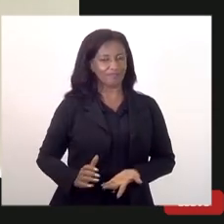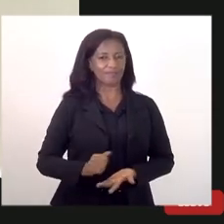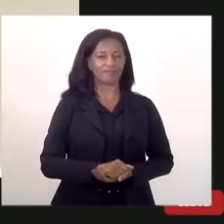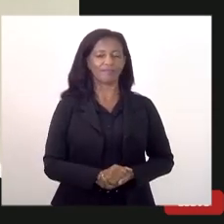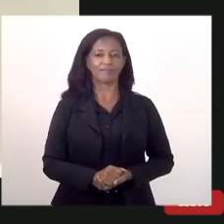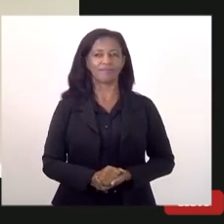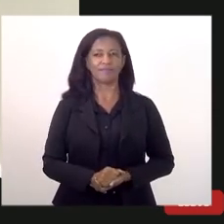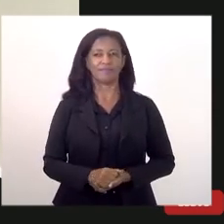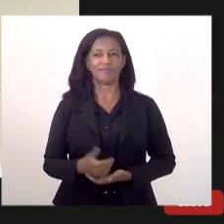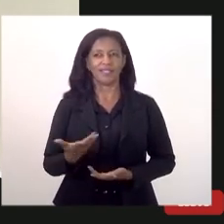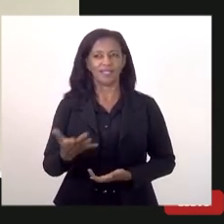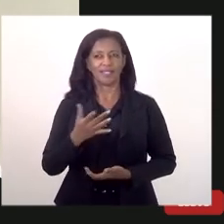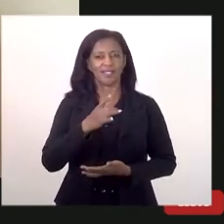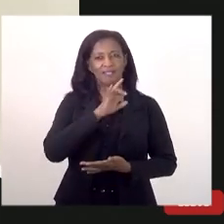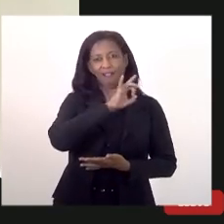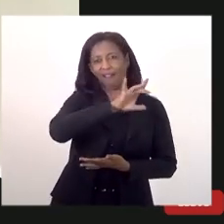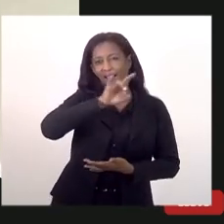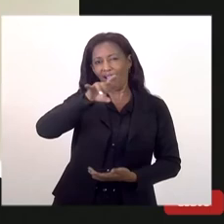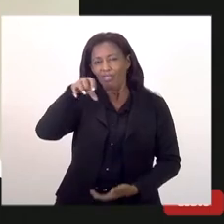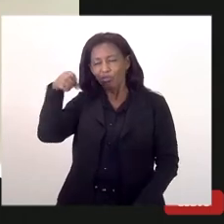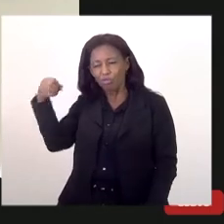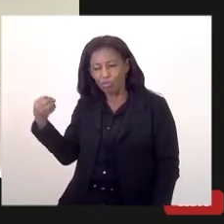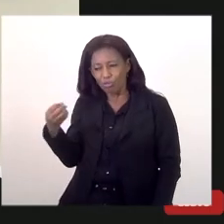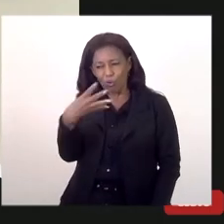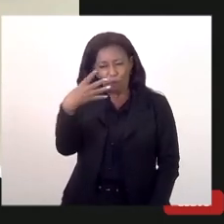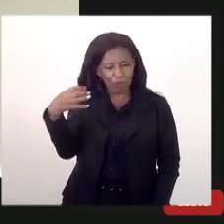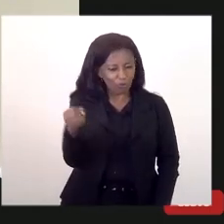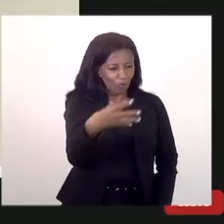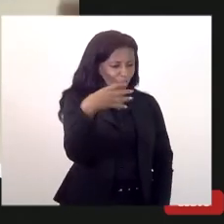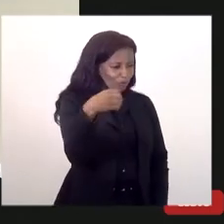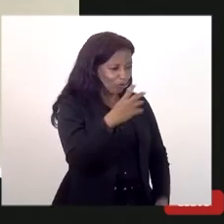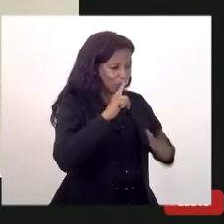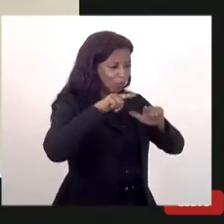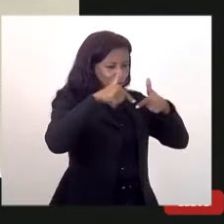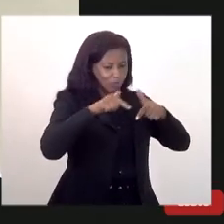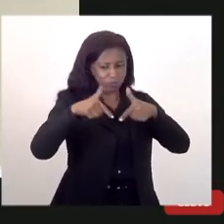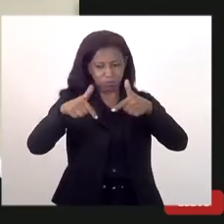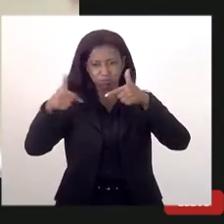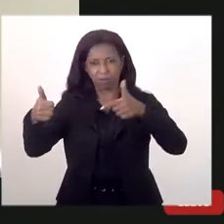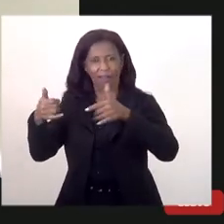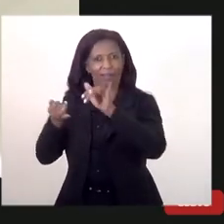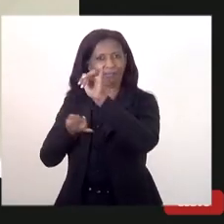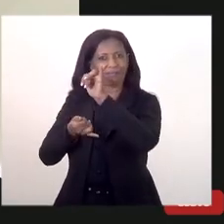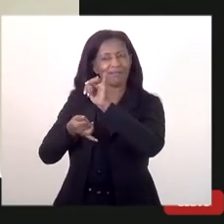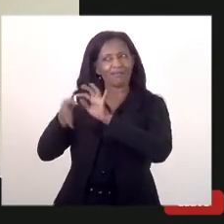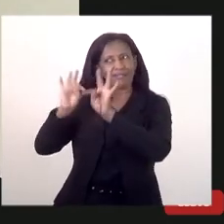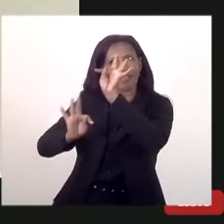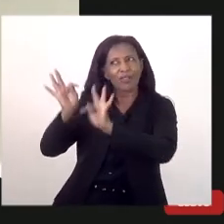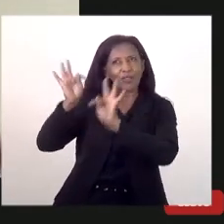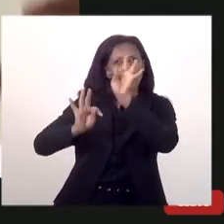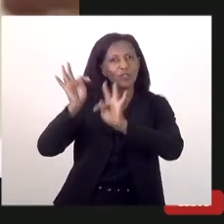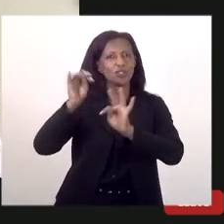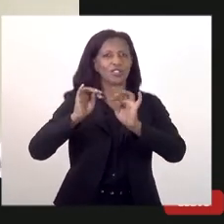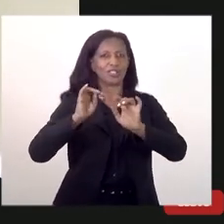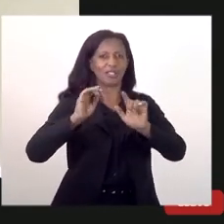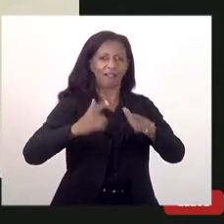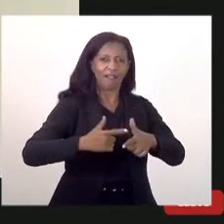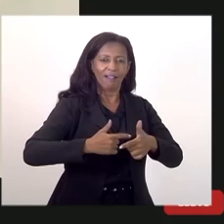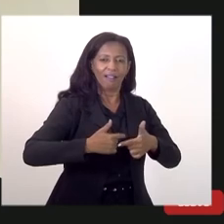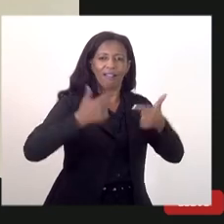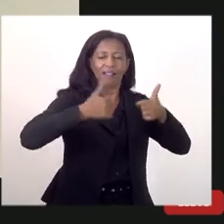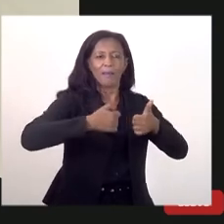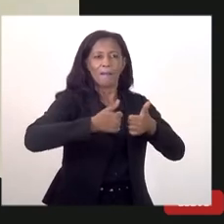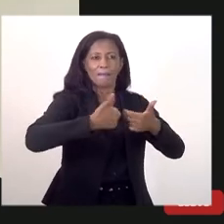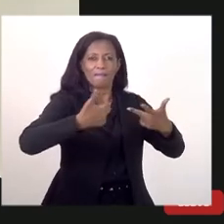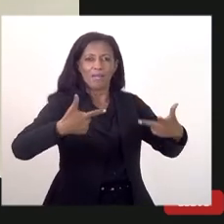cada novidade cada nova ação que envolve tecnologia que inove inovação que inova na melhoria dos